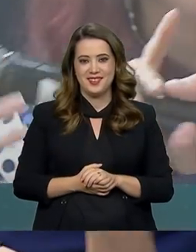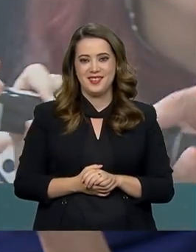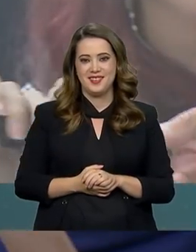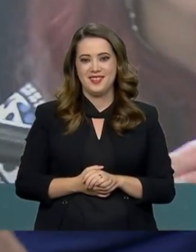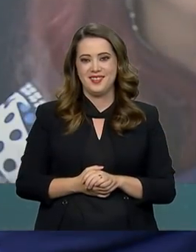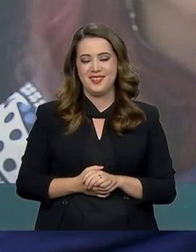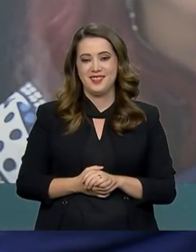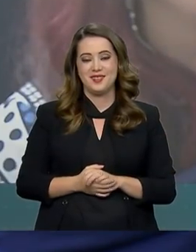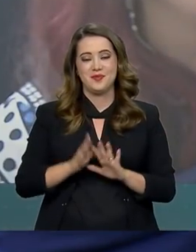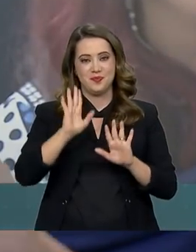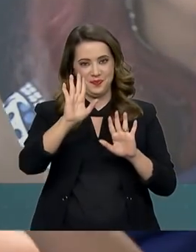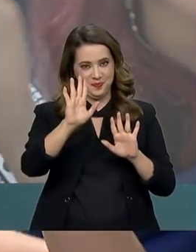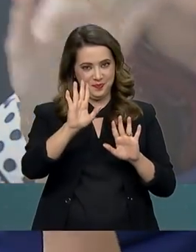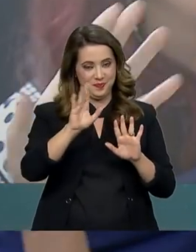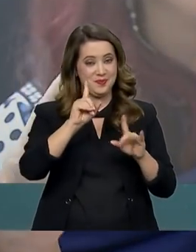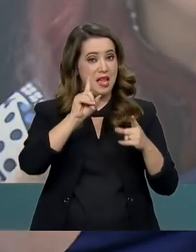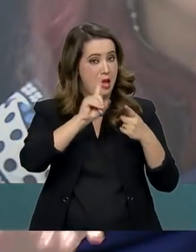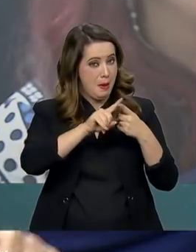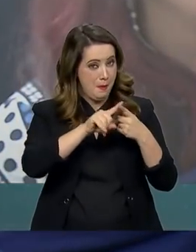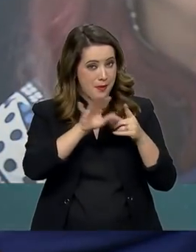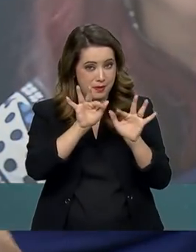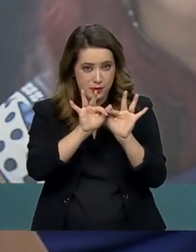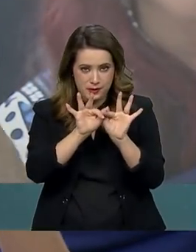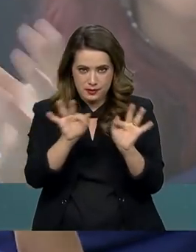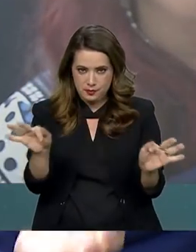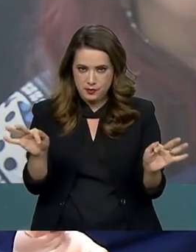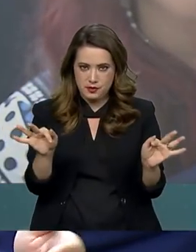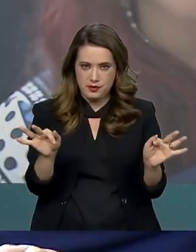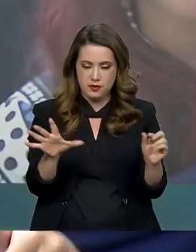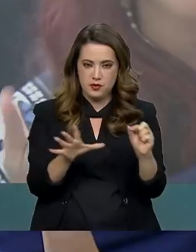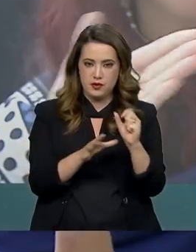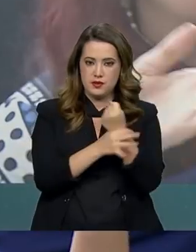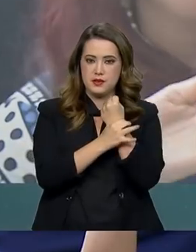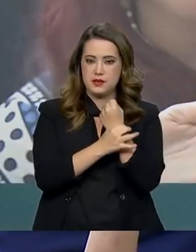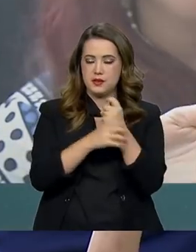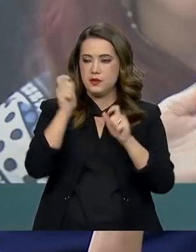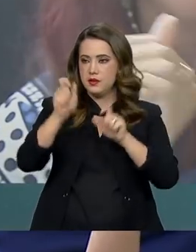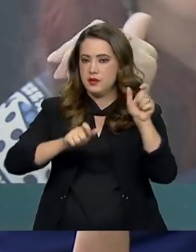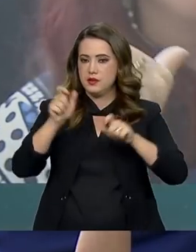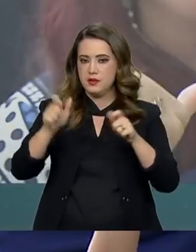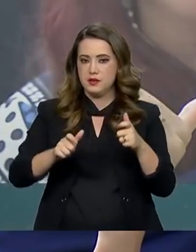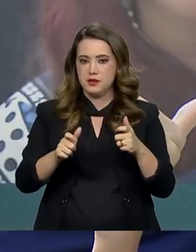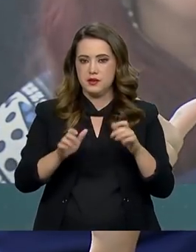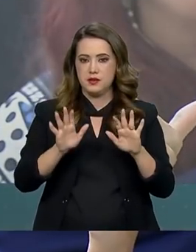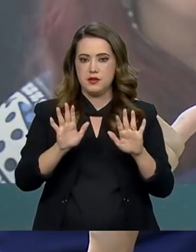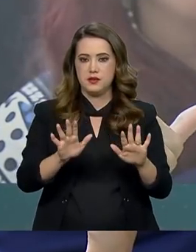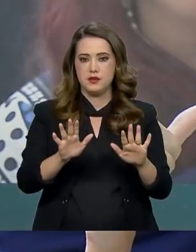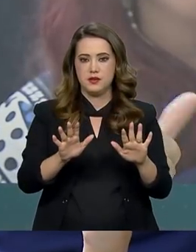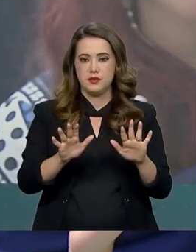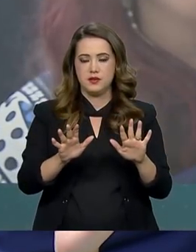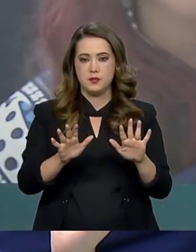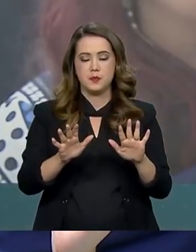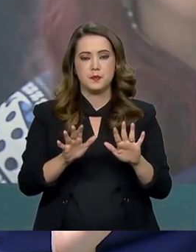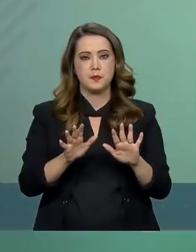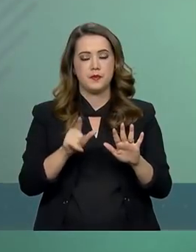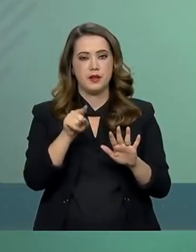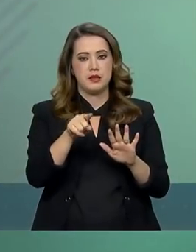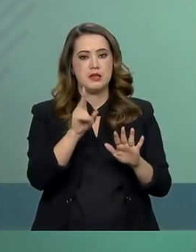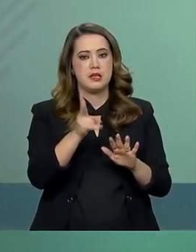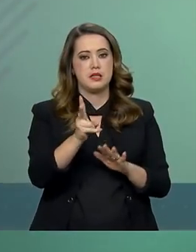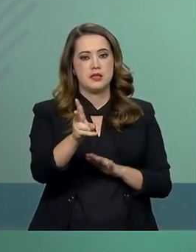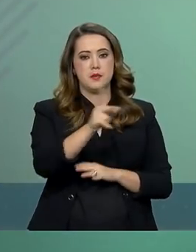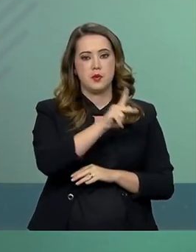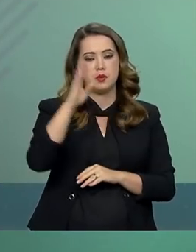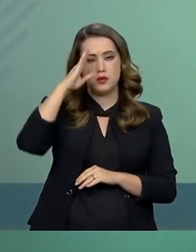Só primeiro para simplificar. Segurança das pessoas. Aproveitando o exemplo da... Sempre que o senhor